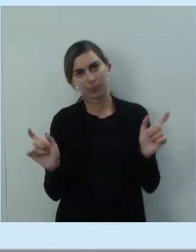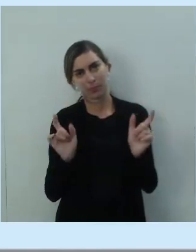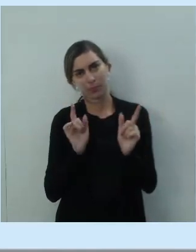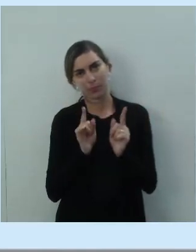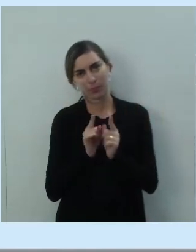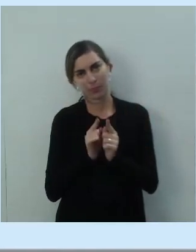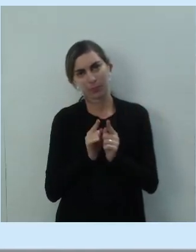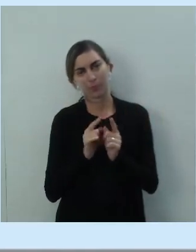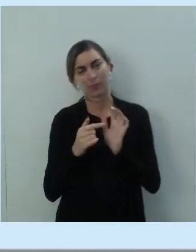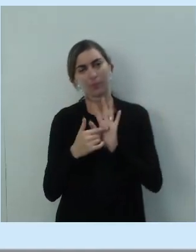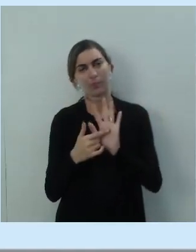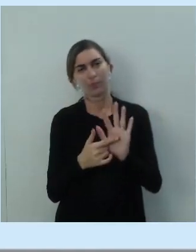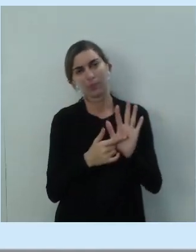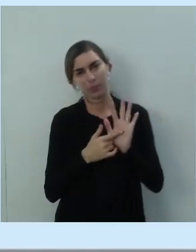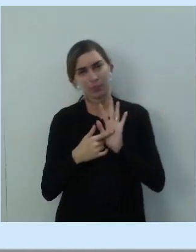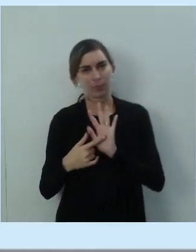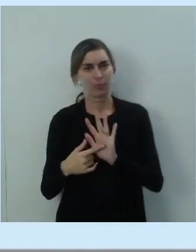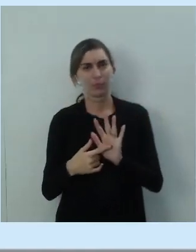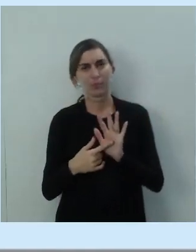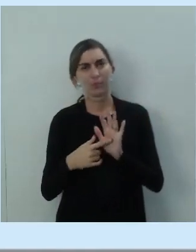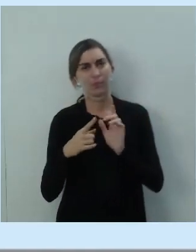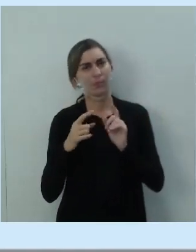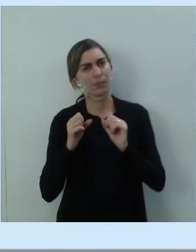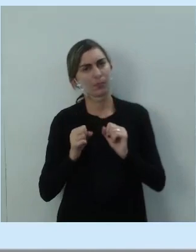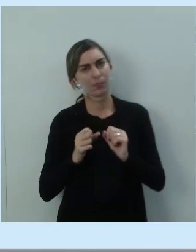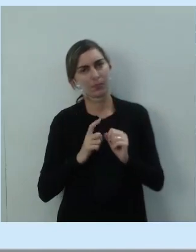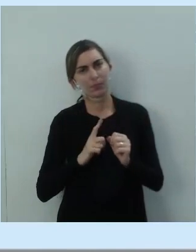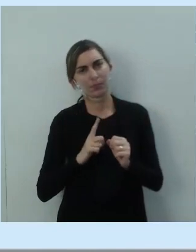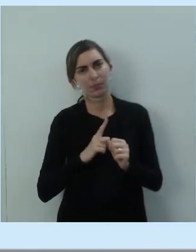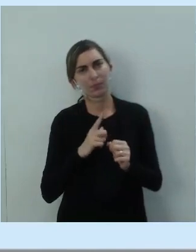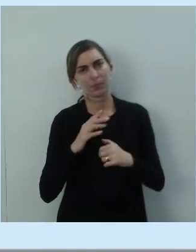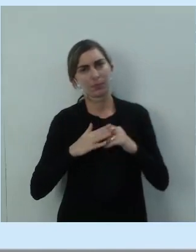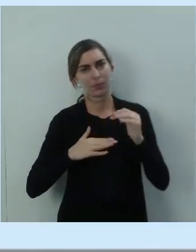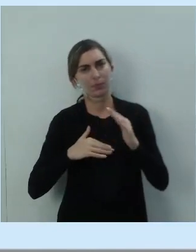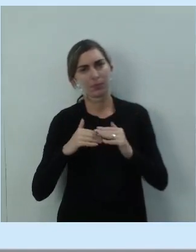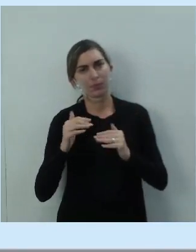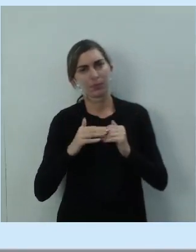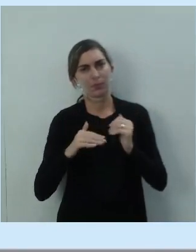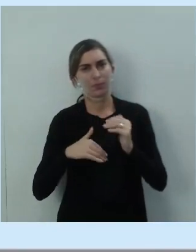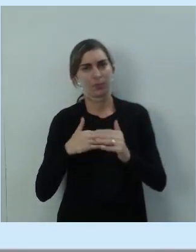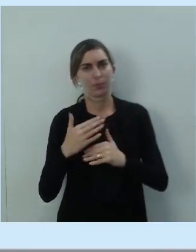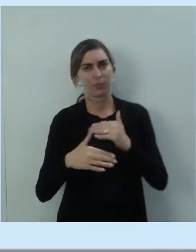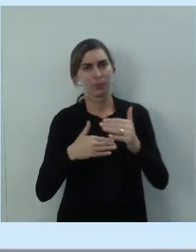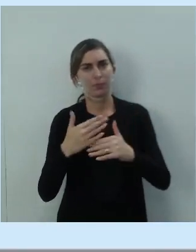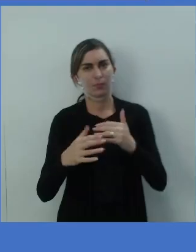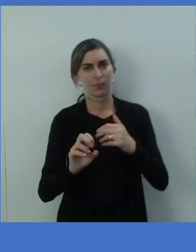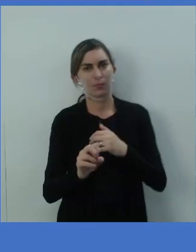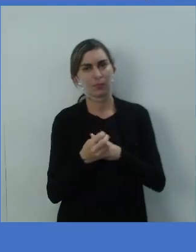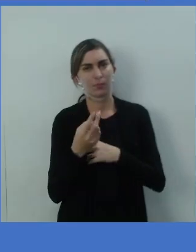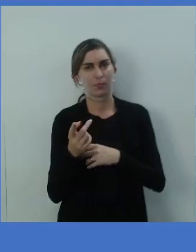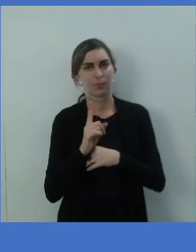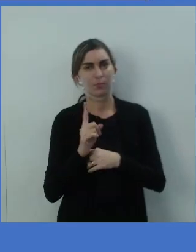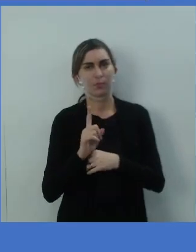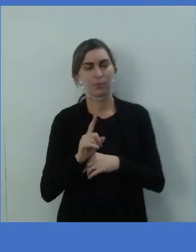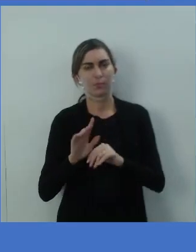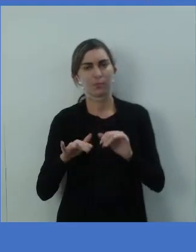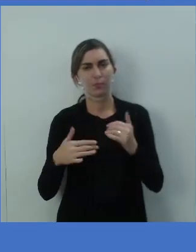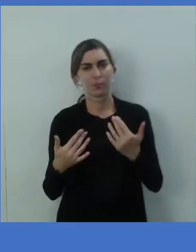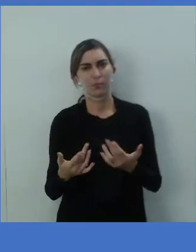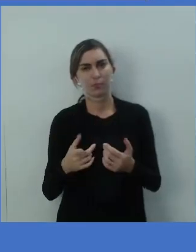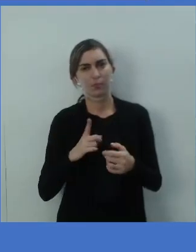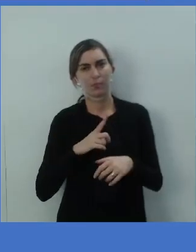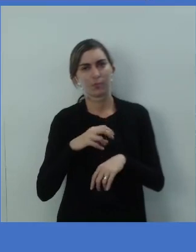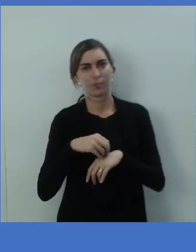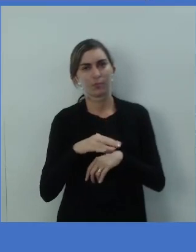que indicam aí que você tem uma habilidade desenvolvida ou não. Então, traga para